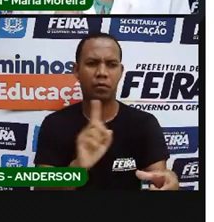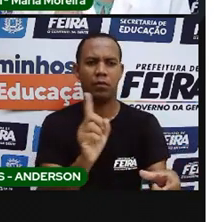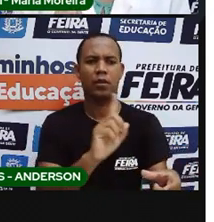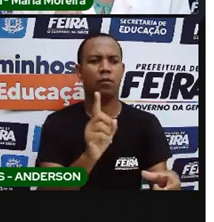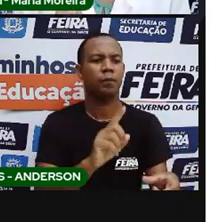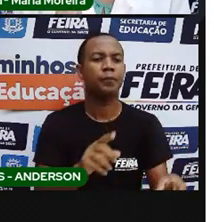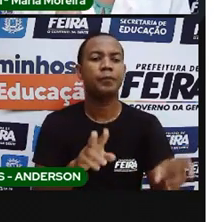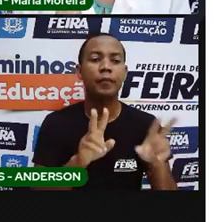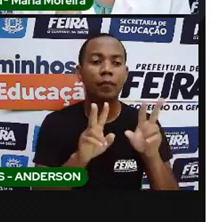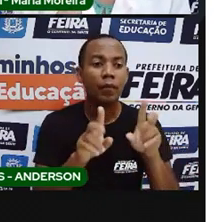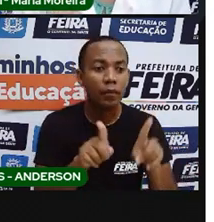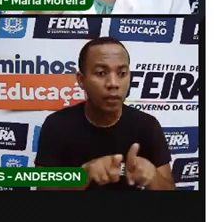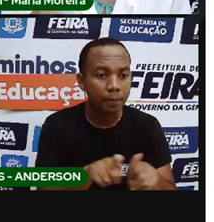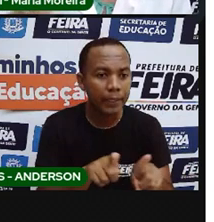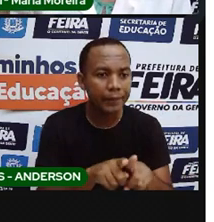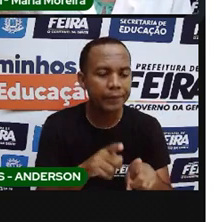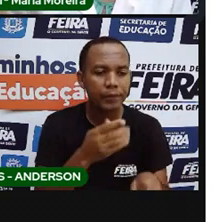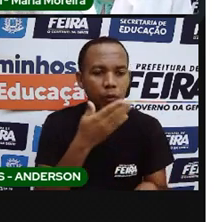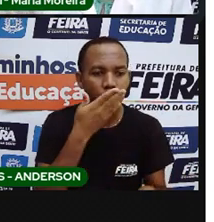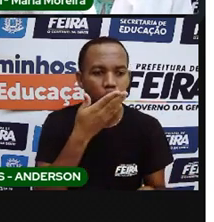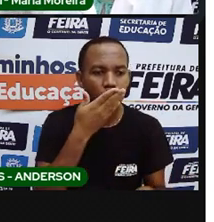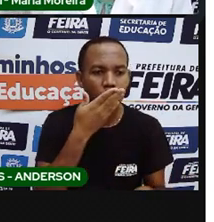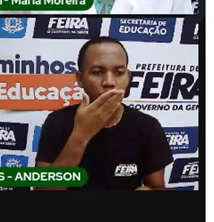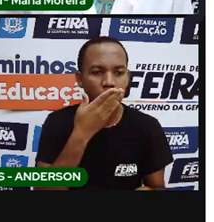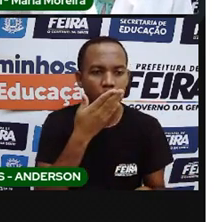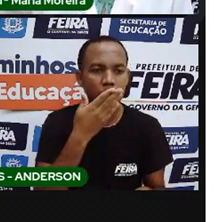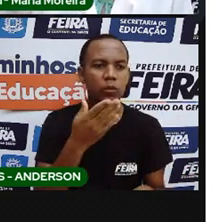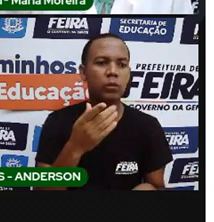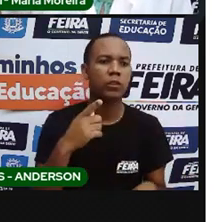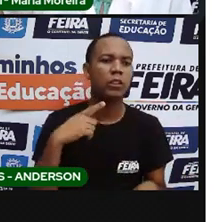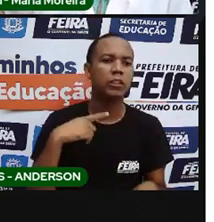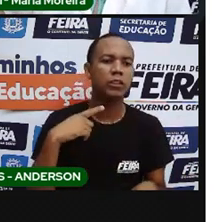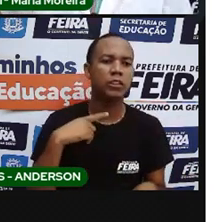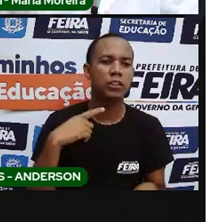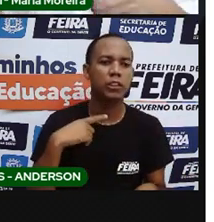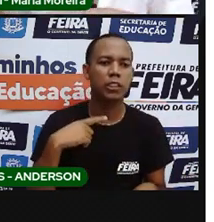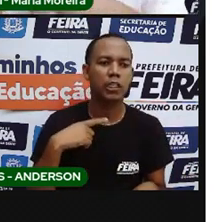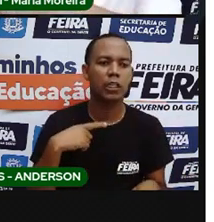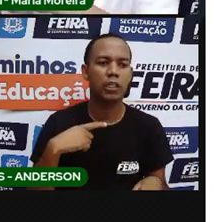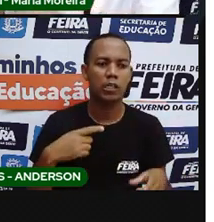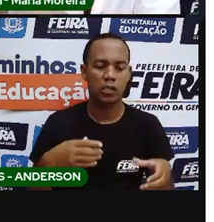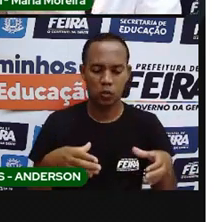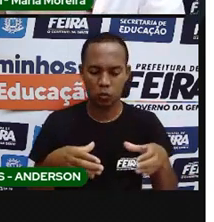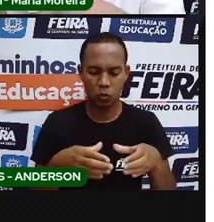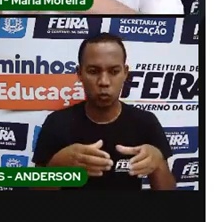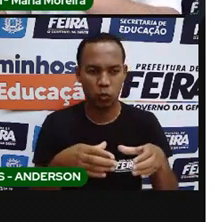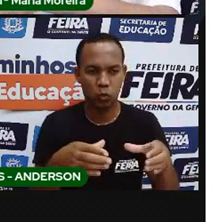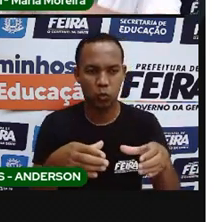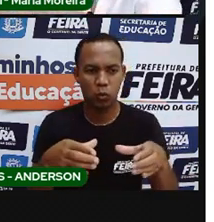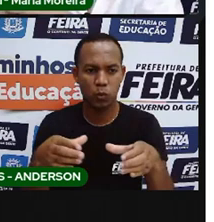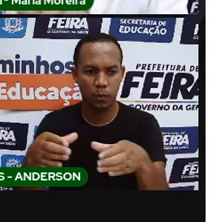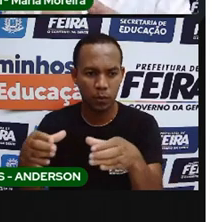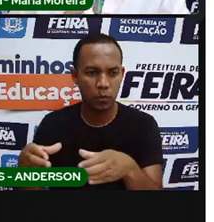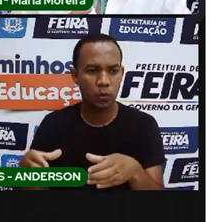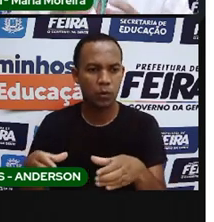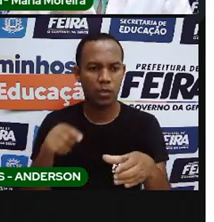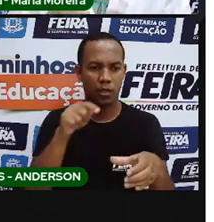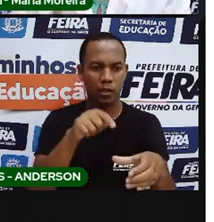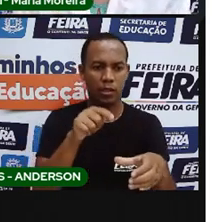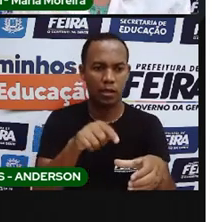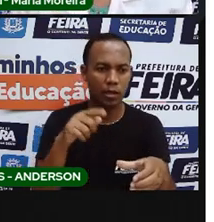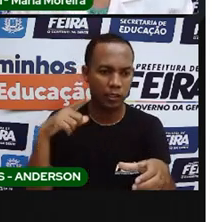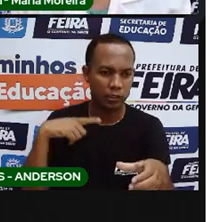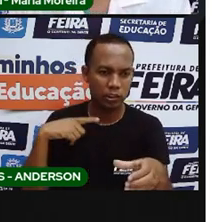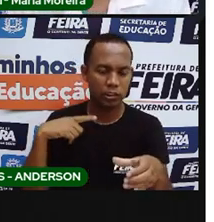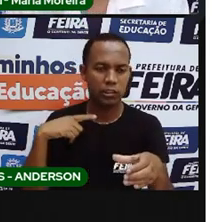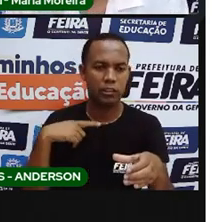Os indígenas também, eles eram o quê? Ó, povo, ó, povos. E cada povo desse tinha